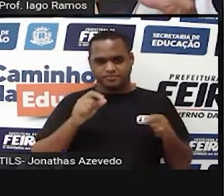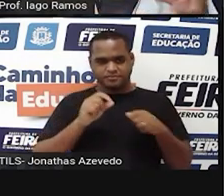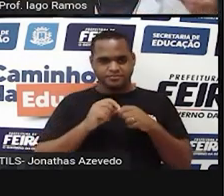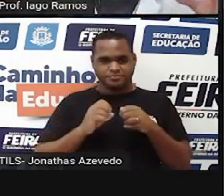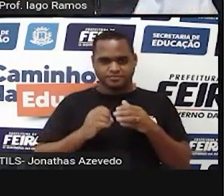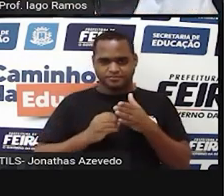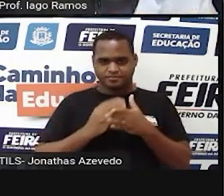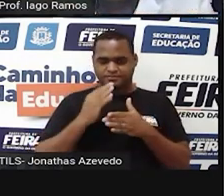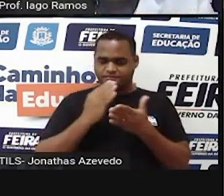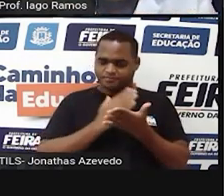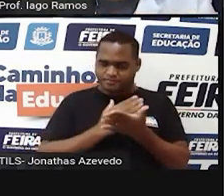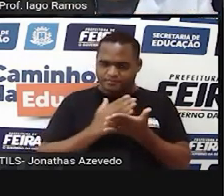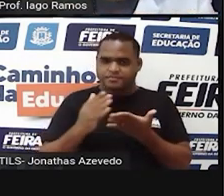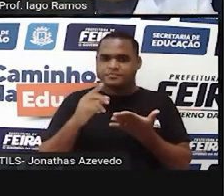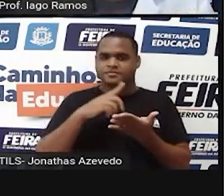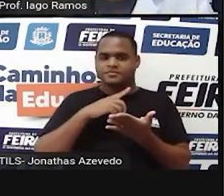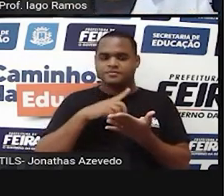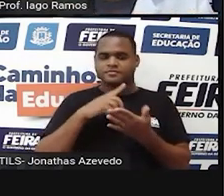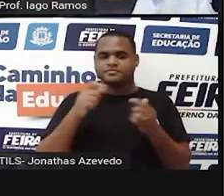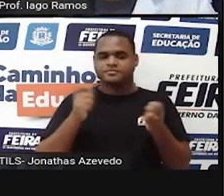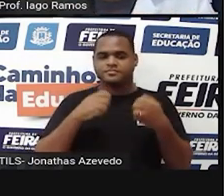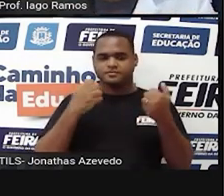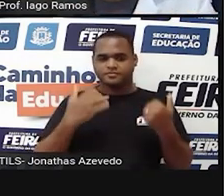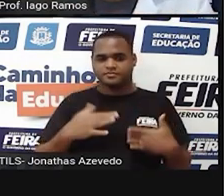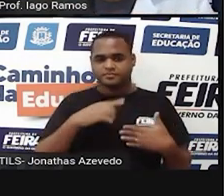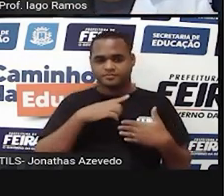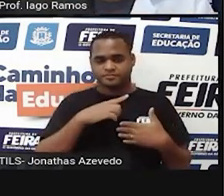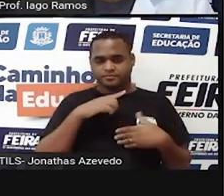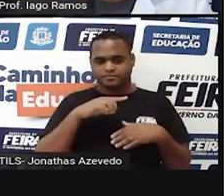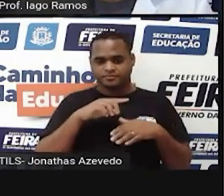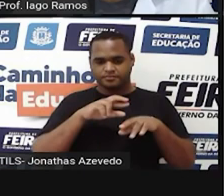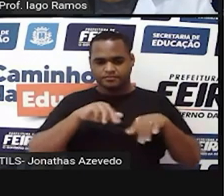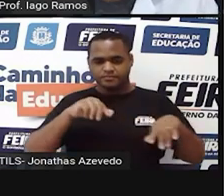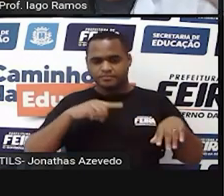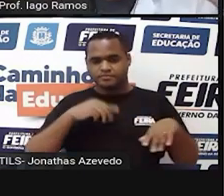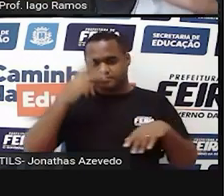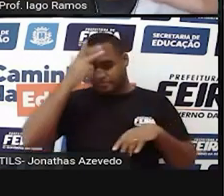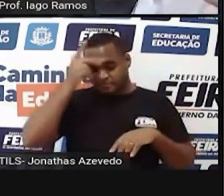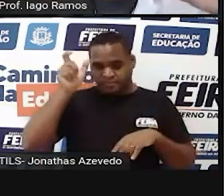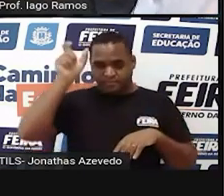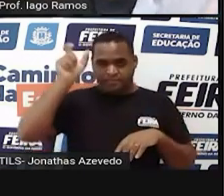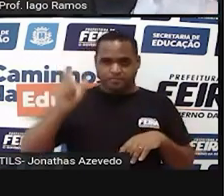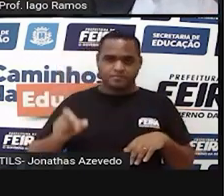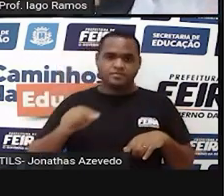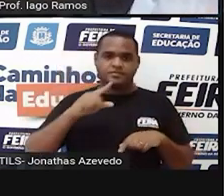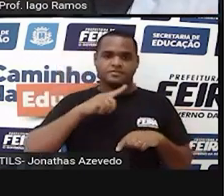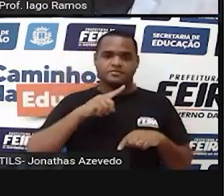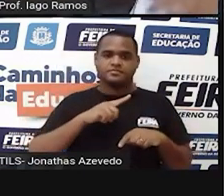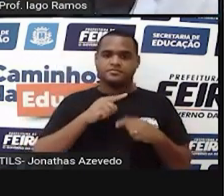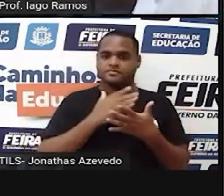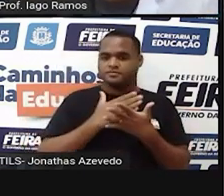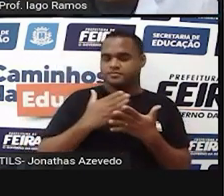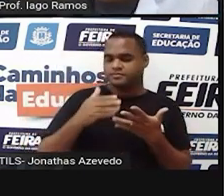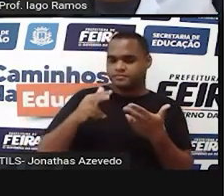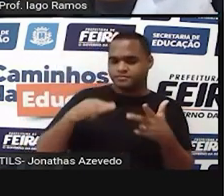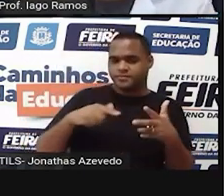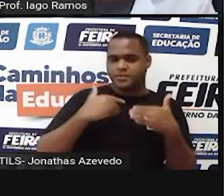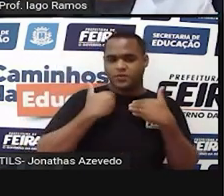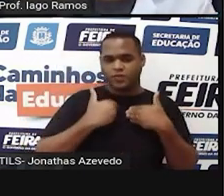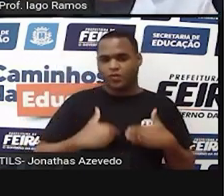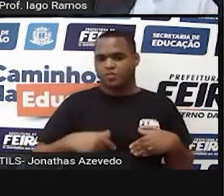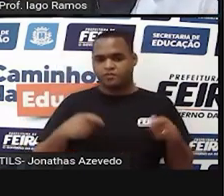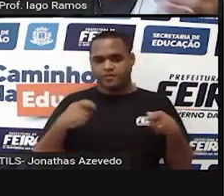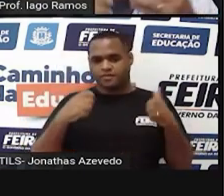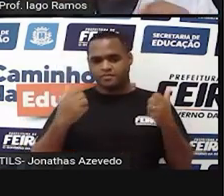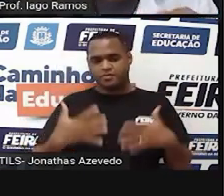pouquinho do surgimento da tarefa de medir. Nasceu com a necessidade do ser humano. A gente falou ali do hábito de usar os membros do corpo para